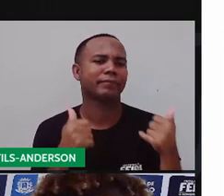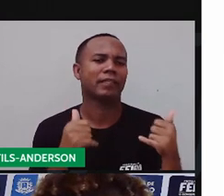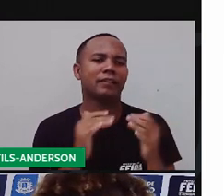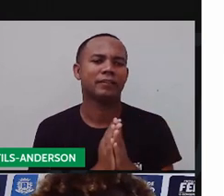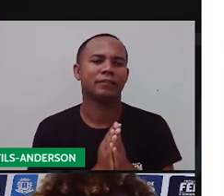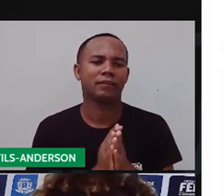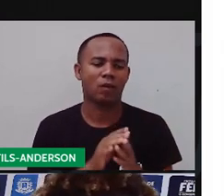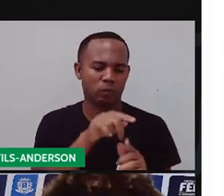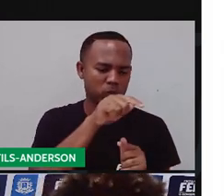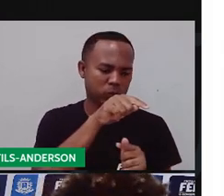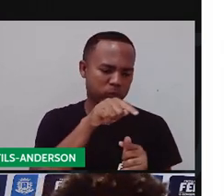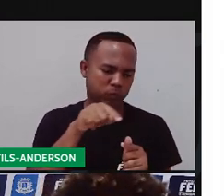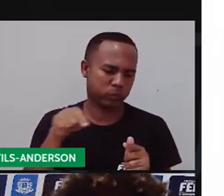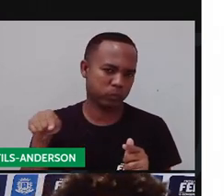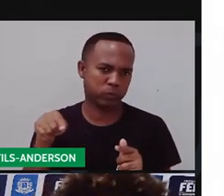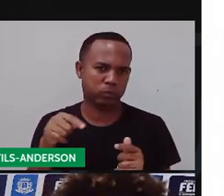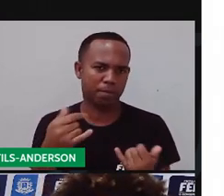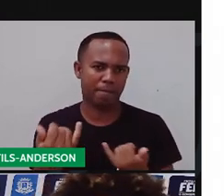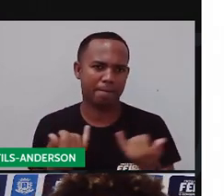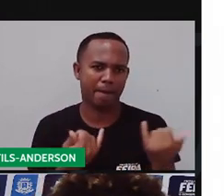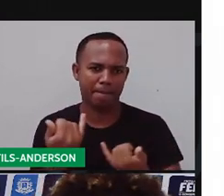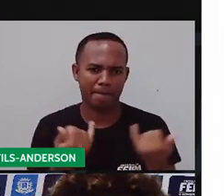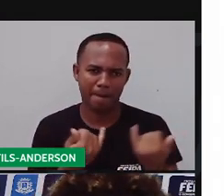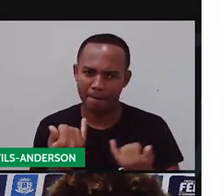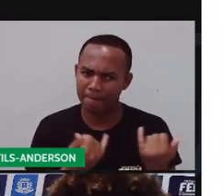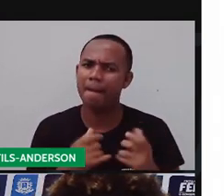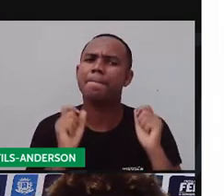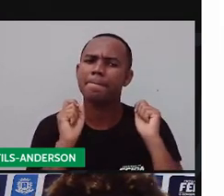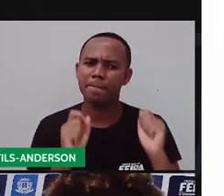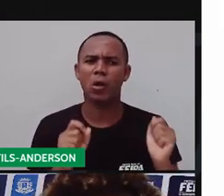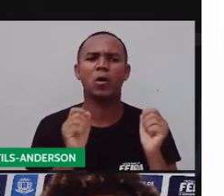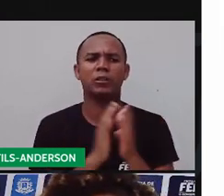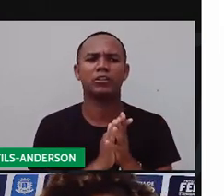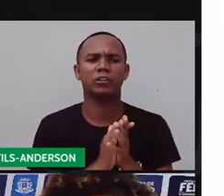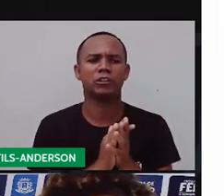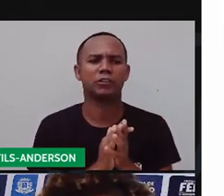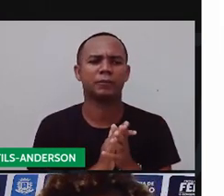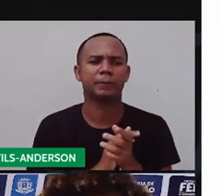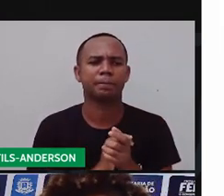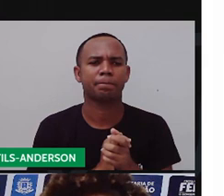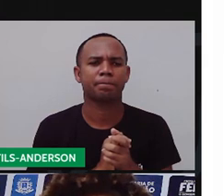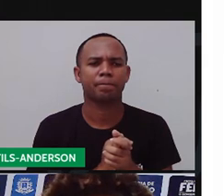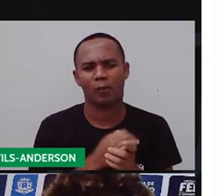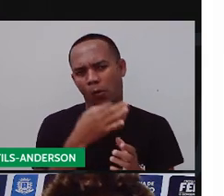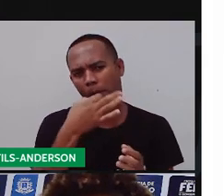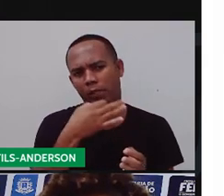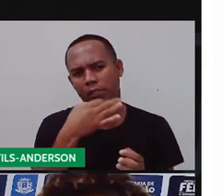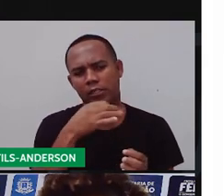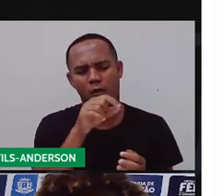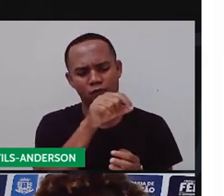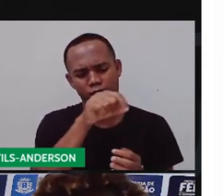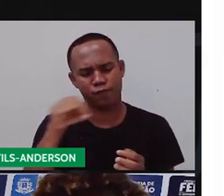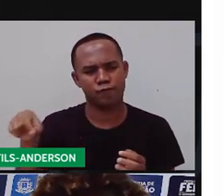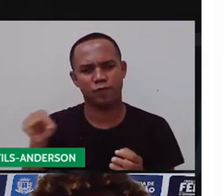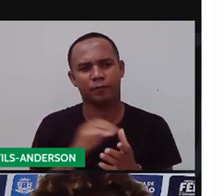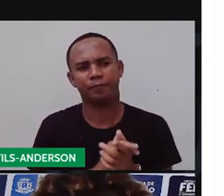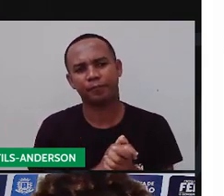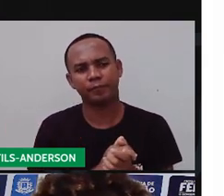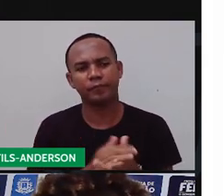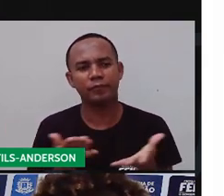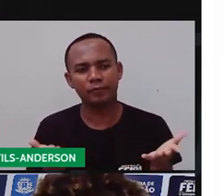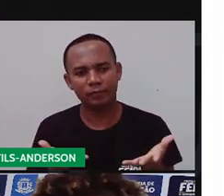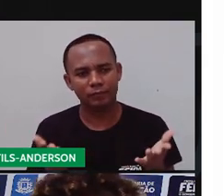comentem aqui nos vídeos da gente. A gente precisa saber da opinião de vocês, tá? E vamos lá, né? Para esta aula de